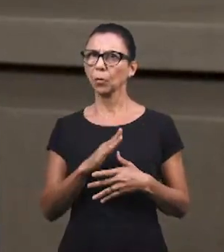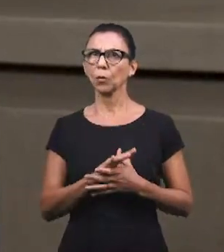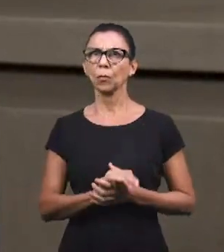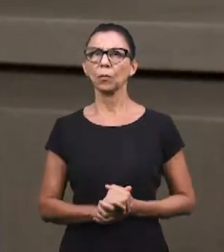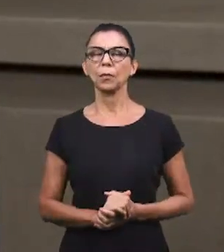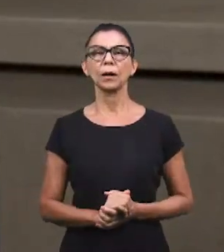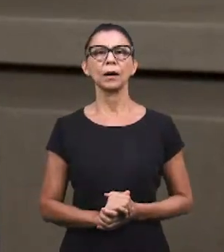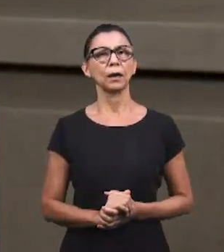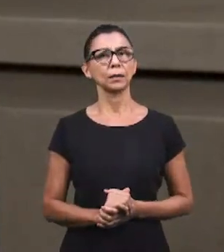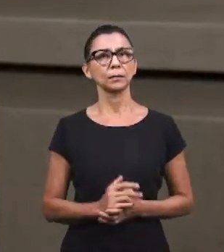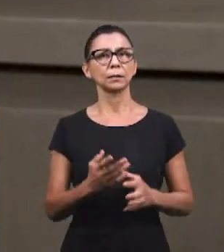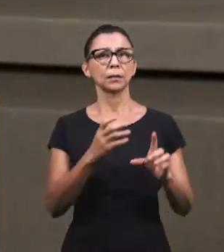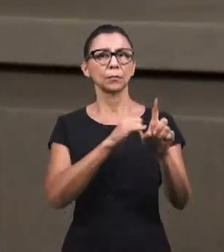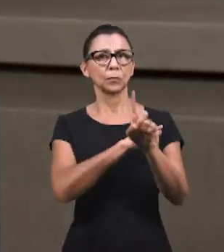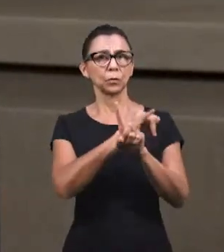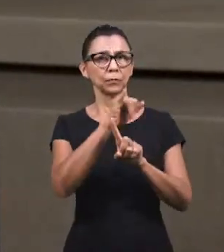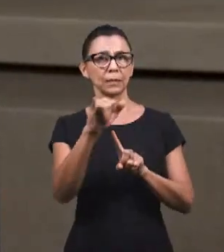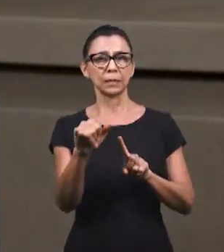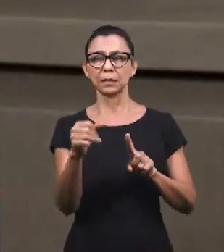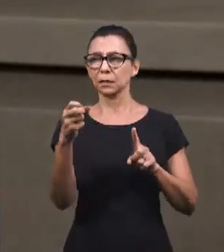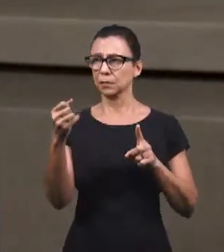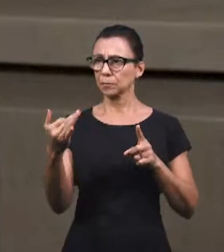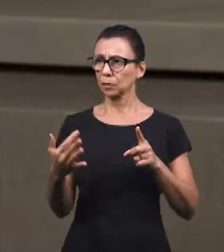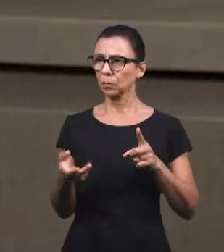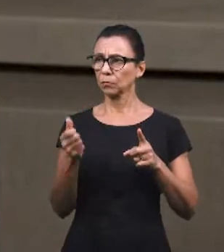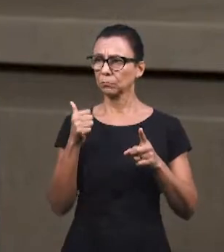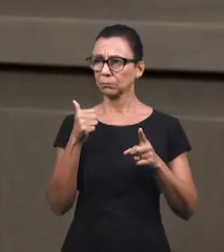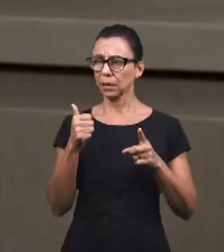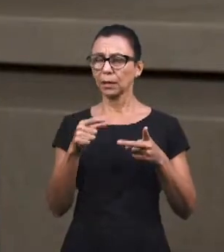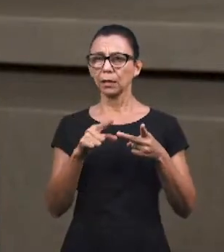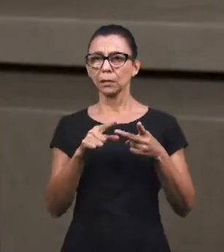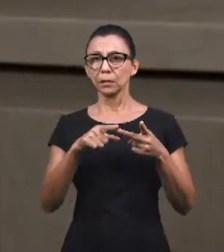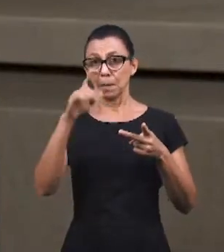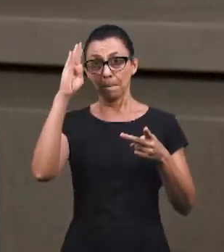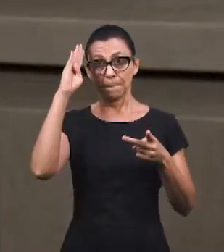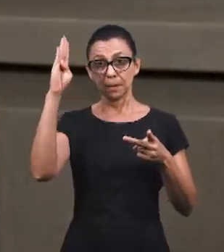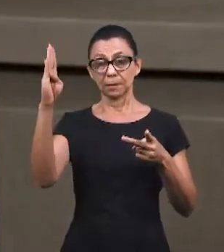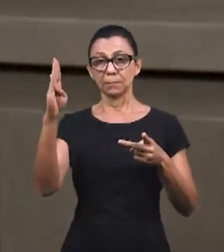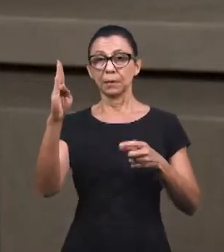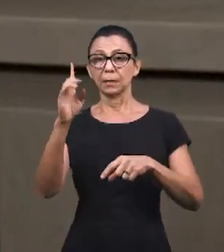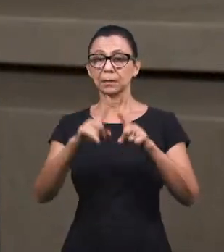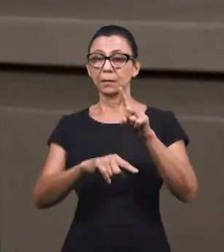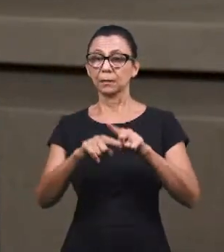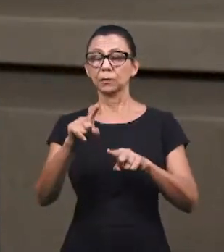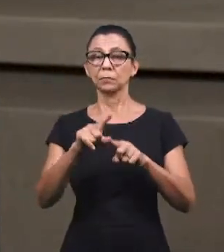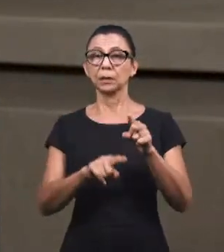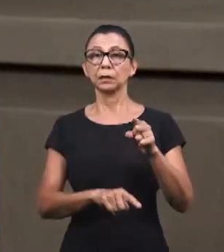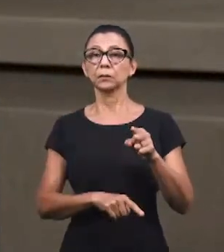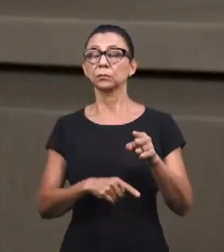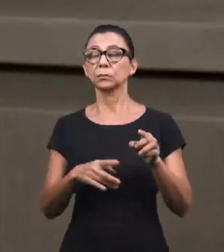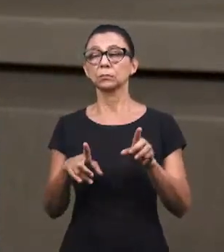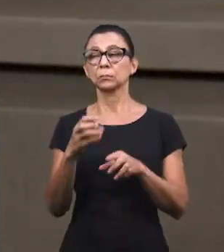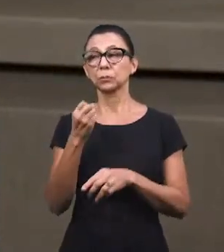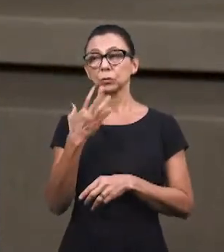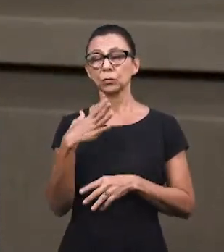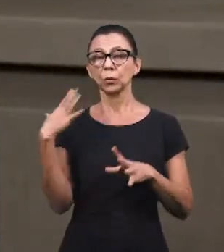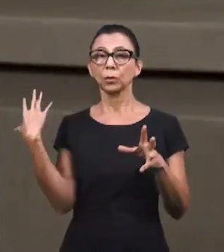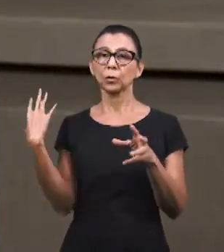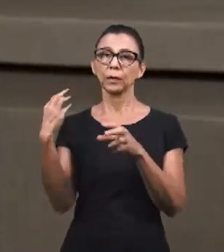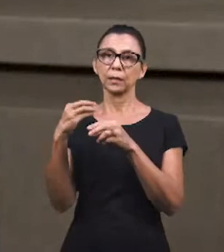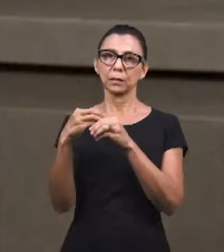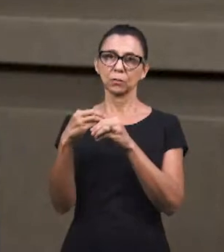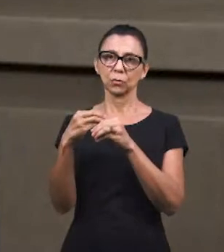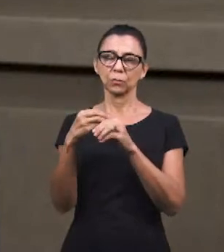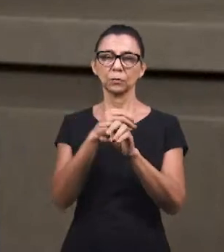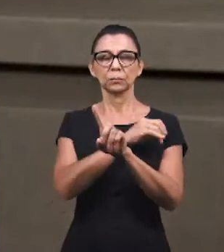da base profética e também os principais elementos. E o resumo quanto à aplicação profética